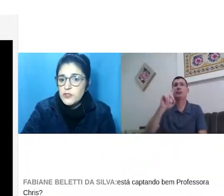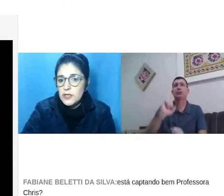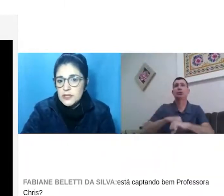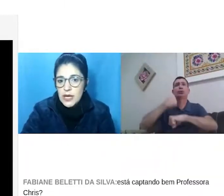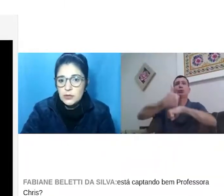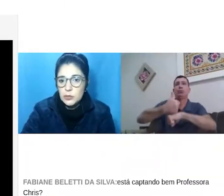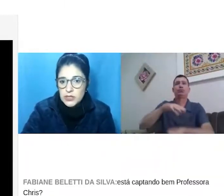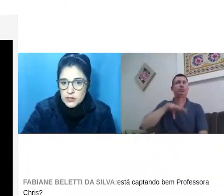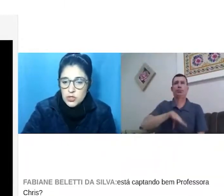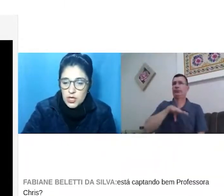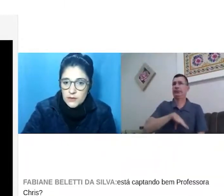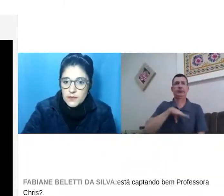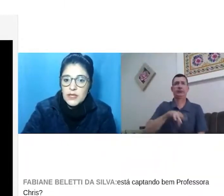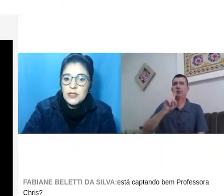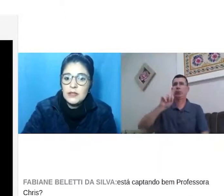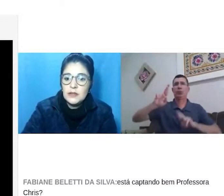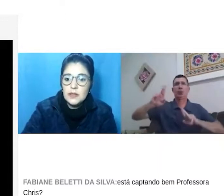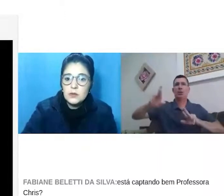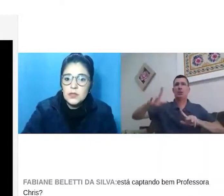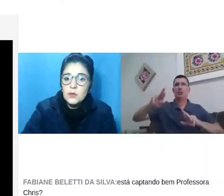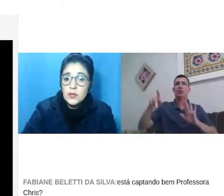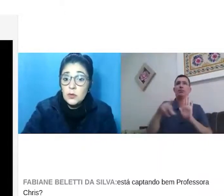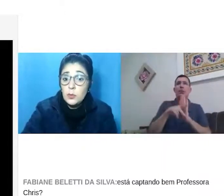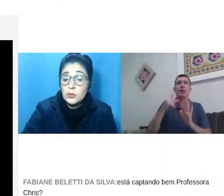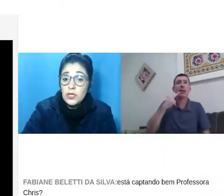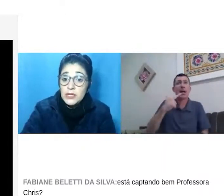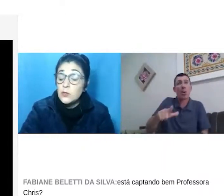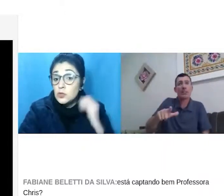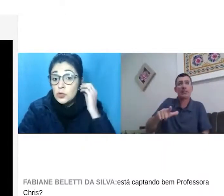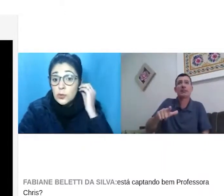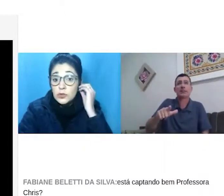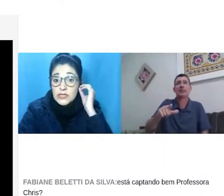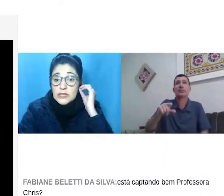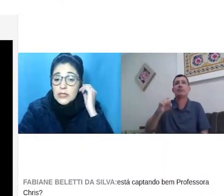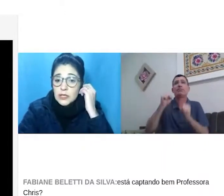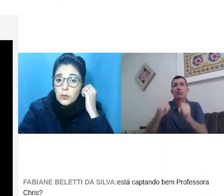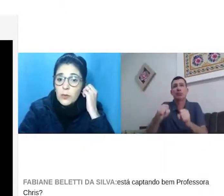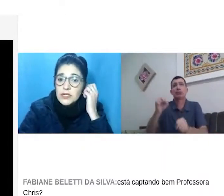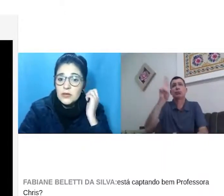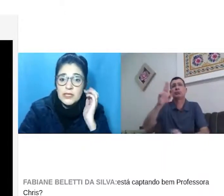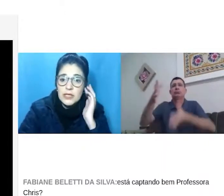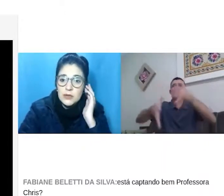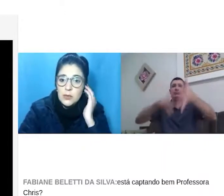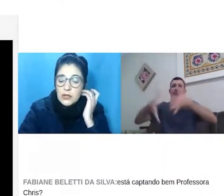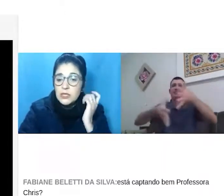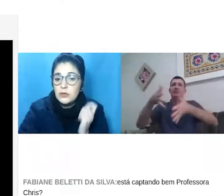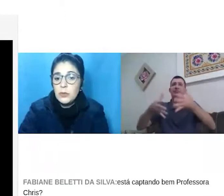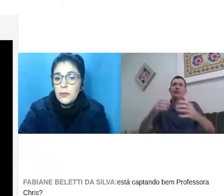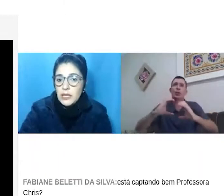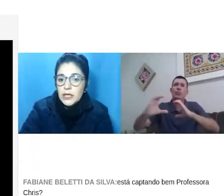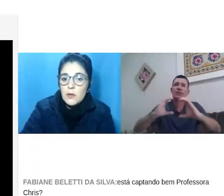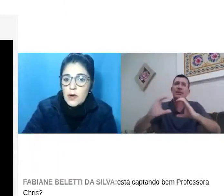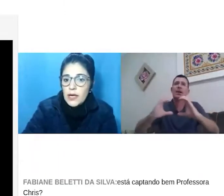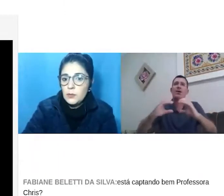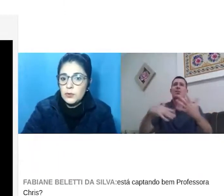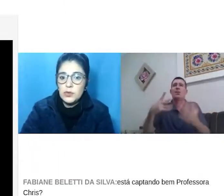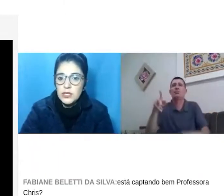Isso é oficializado no Brasil já. Então, não substitui o português escrito, mas a nossa língua primeira